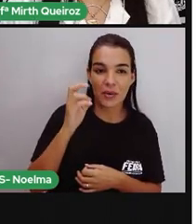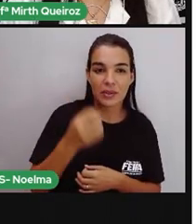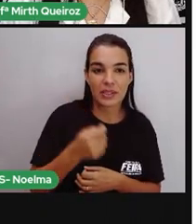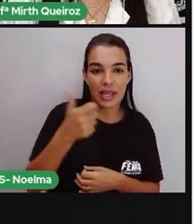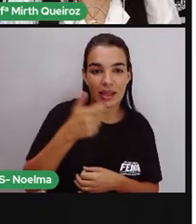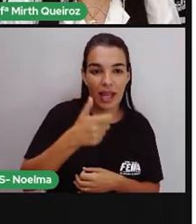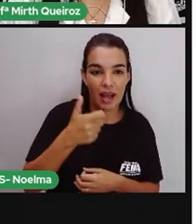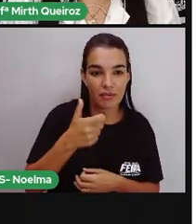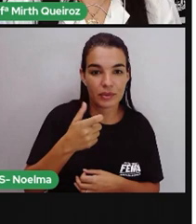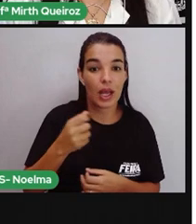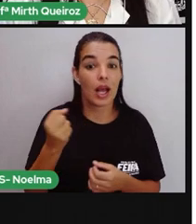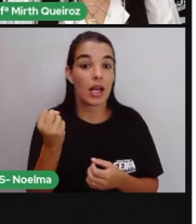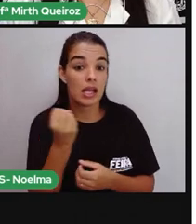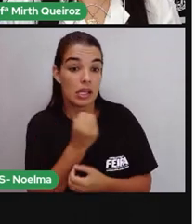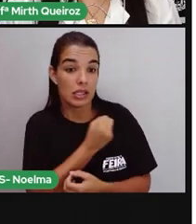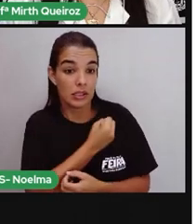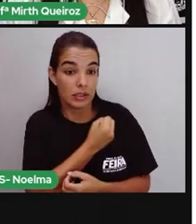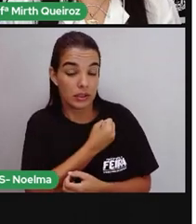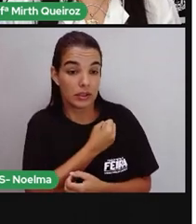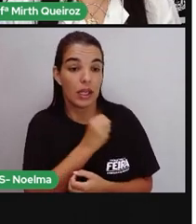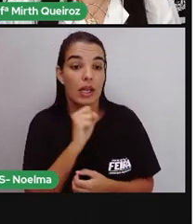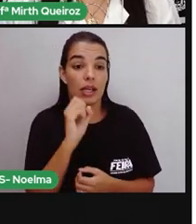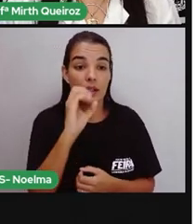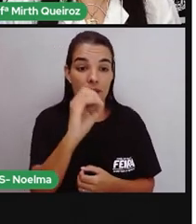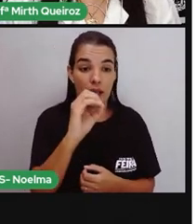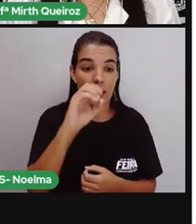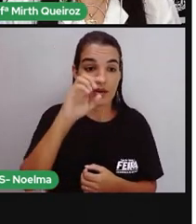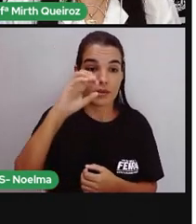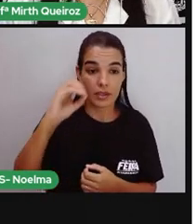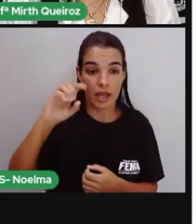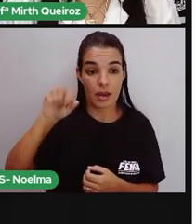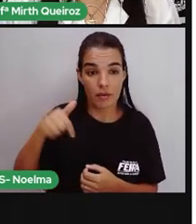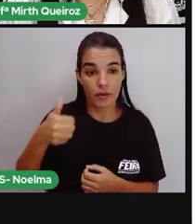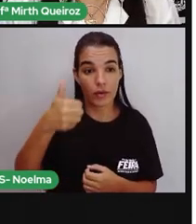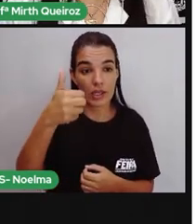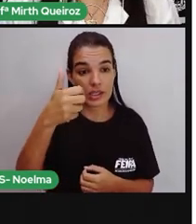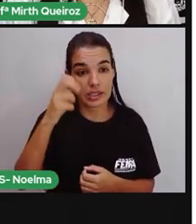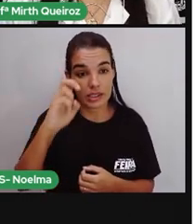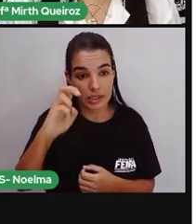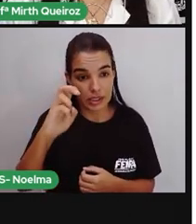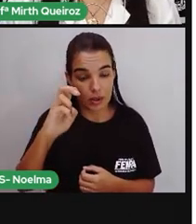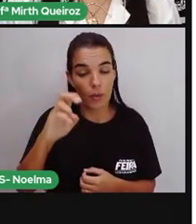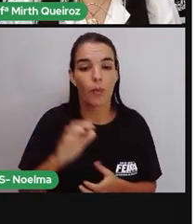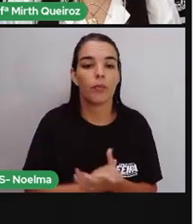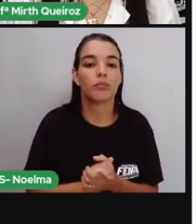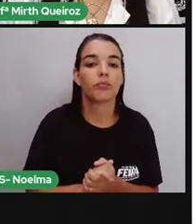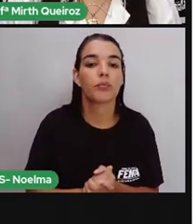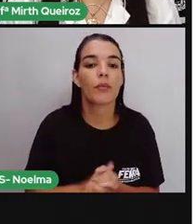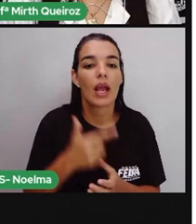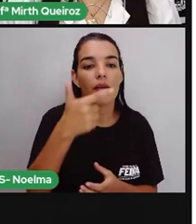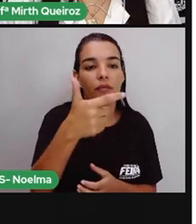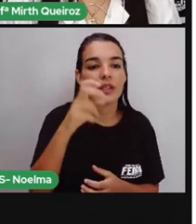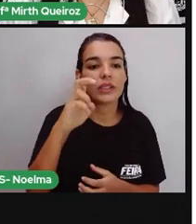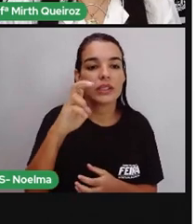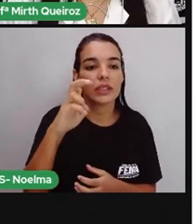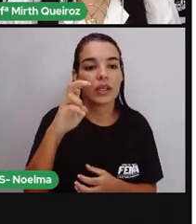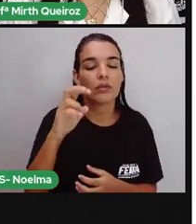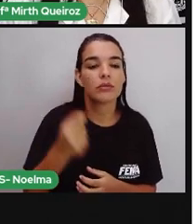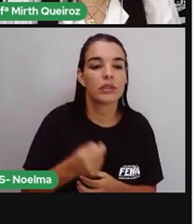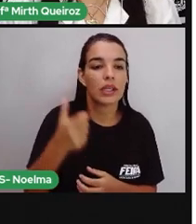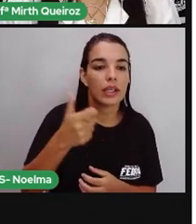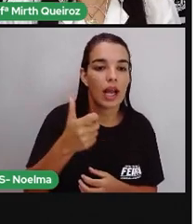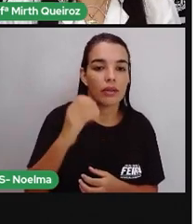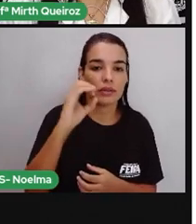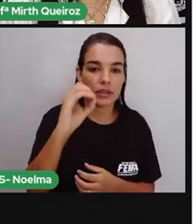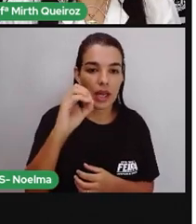,05. 10 centavos em 0,10. 25 centavos, 0